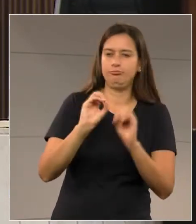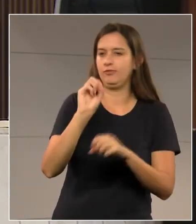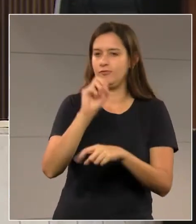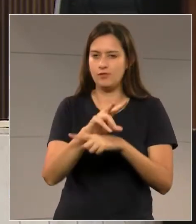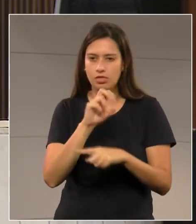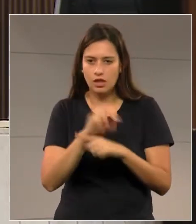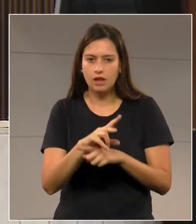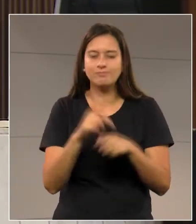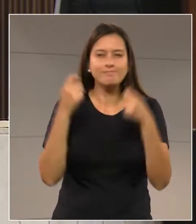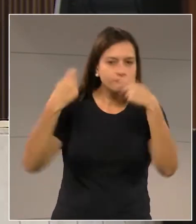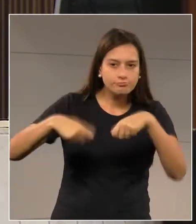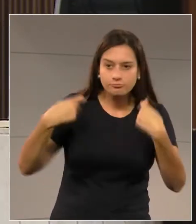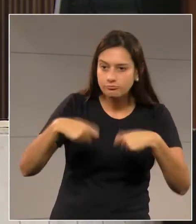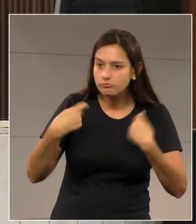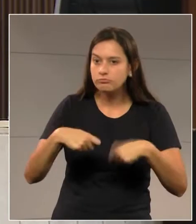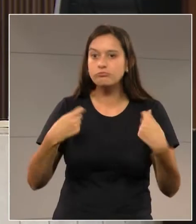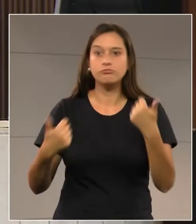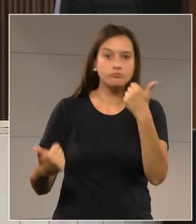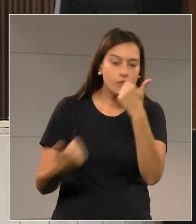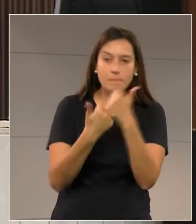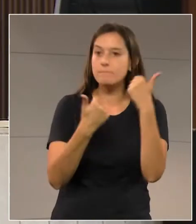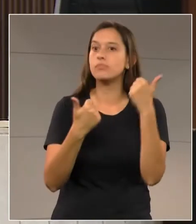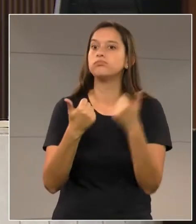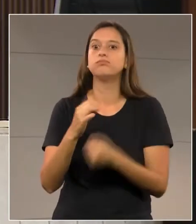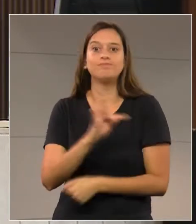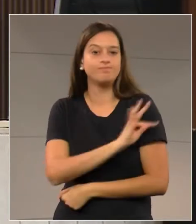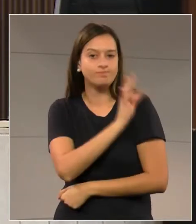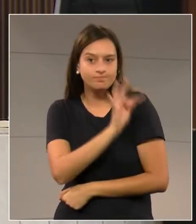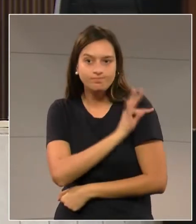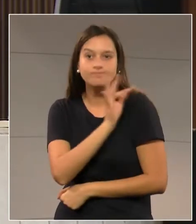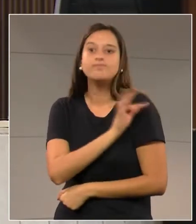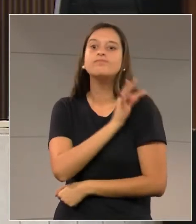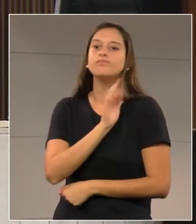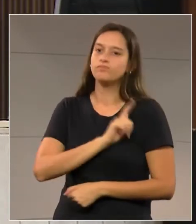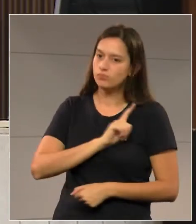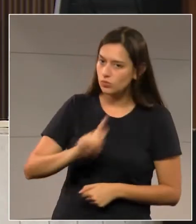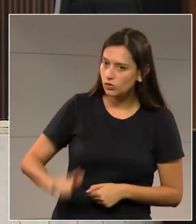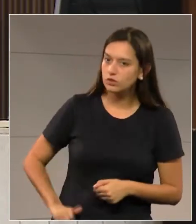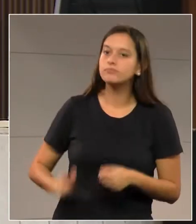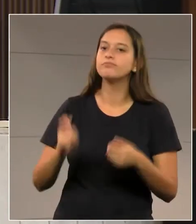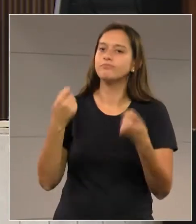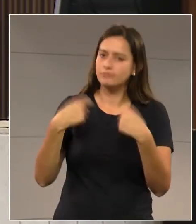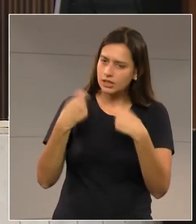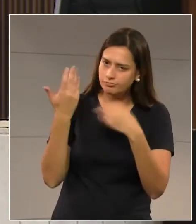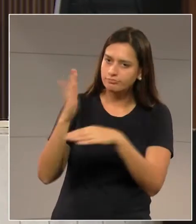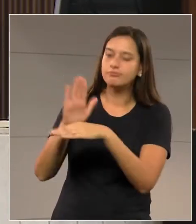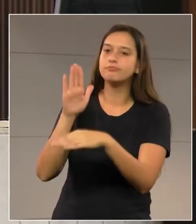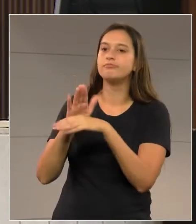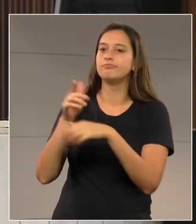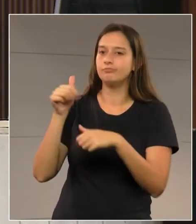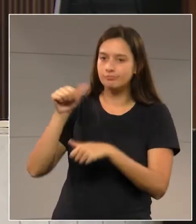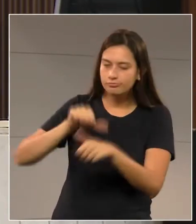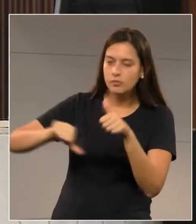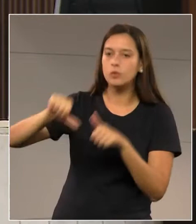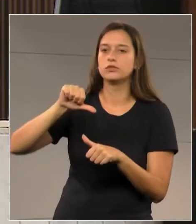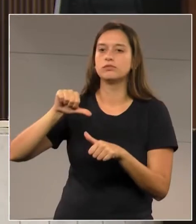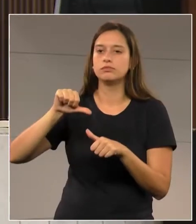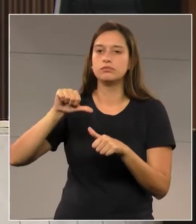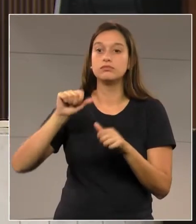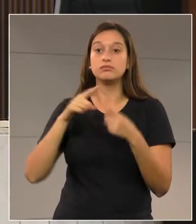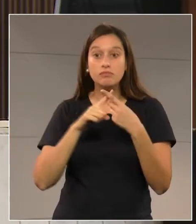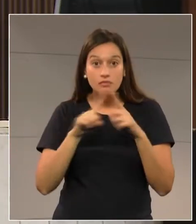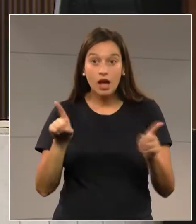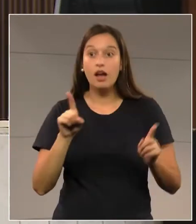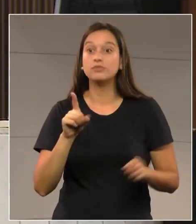precisar de apoio técnico, vai precisar de algumas ações do governo do Estado para que isso aconteça. Mas, com certeza, tudo isso vale a